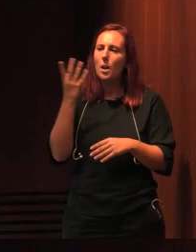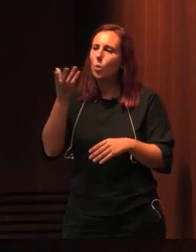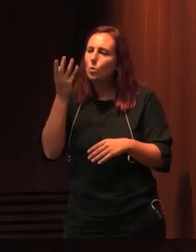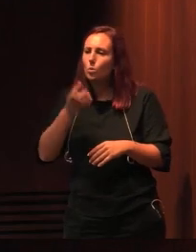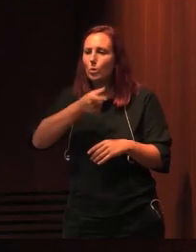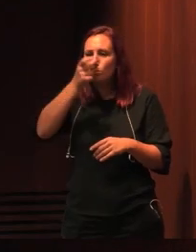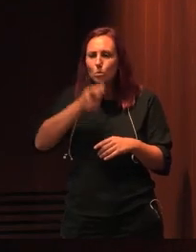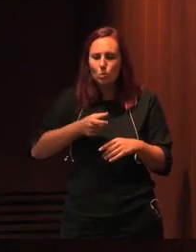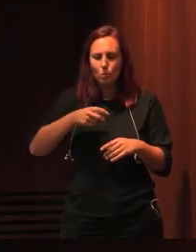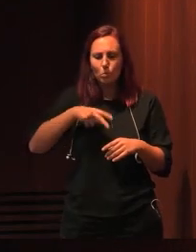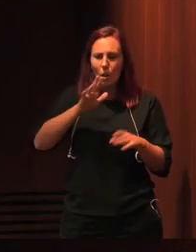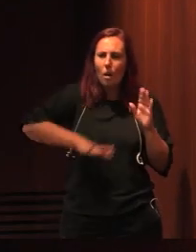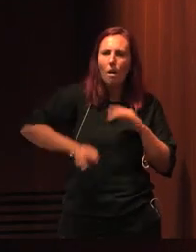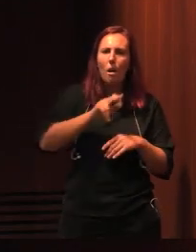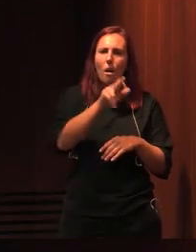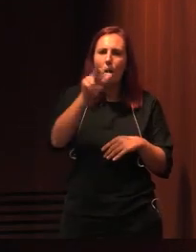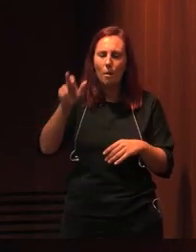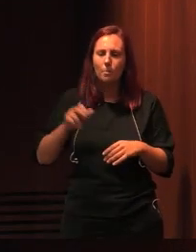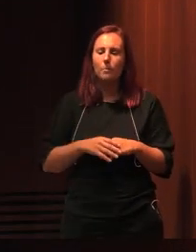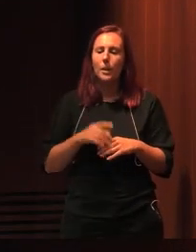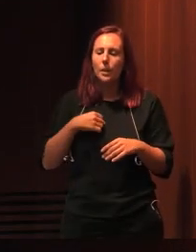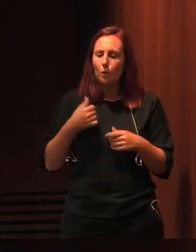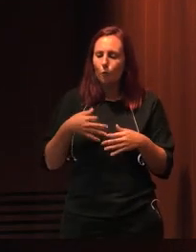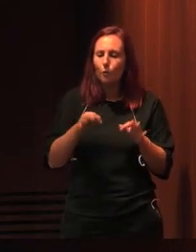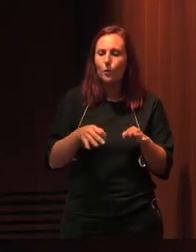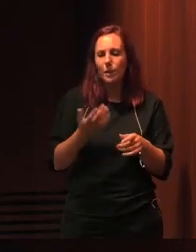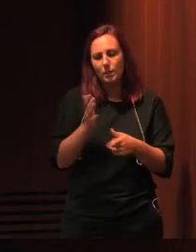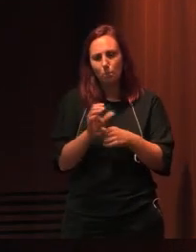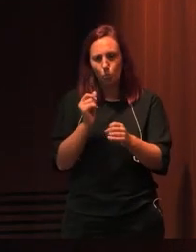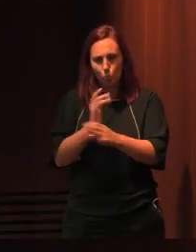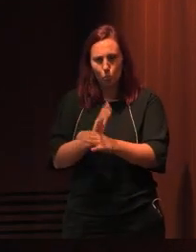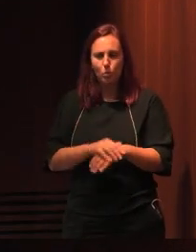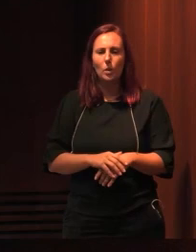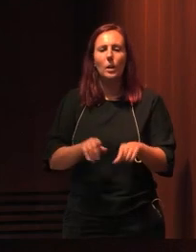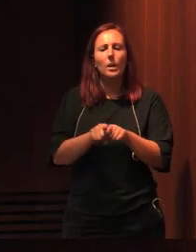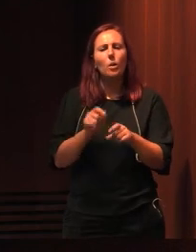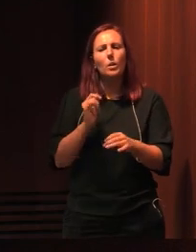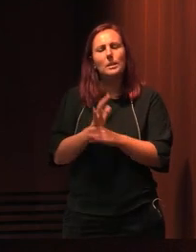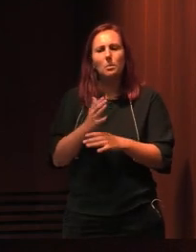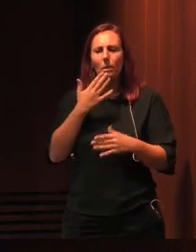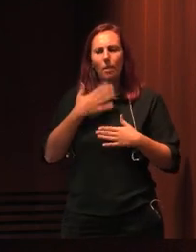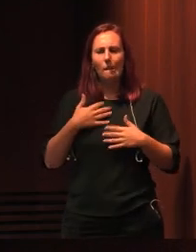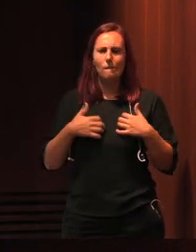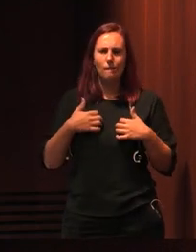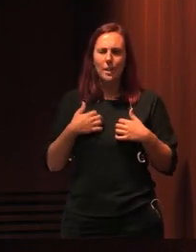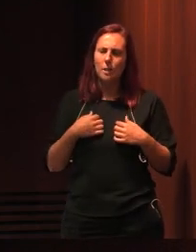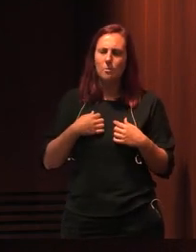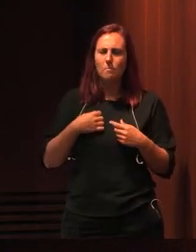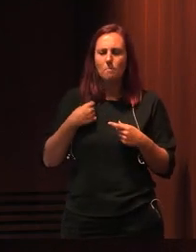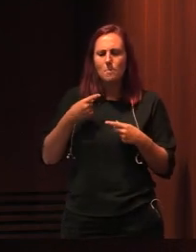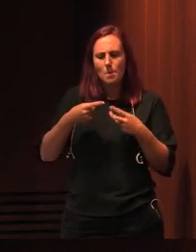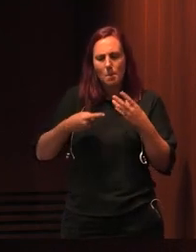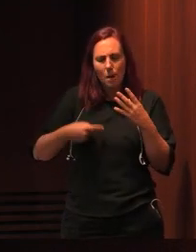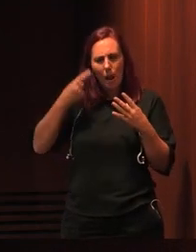muitas pessoas neste país. Vou concluir com um outro exemplo. É um exemplo, óbvio, desconcertante a que eu muitas vezes volto e também